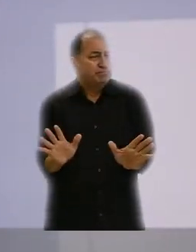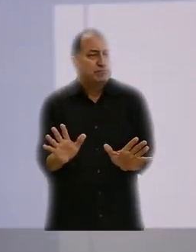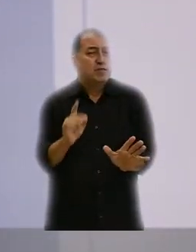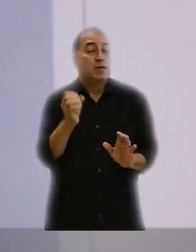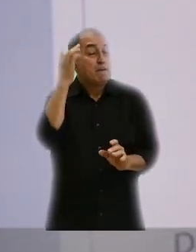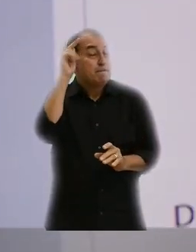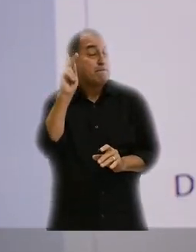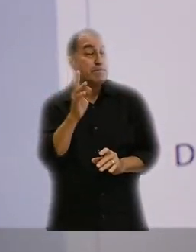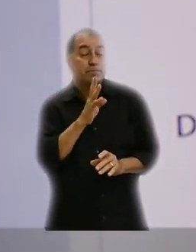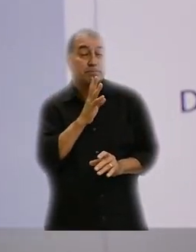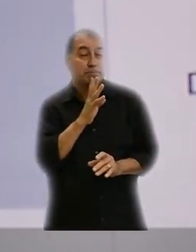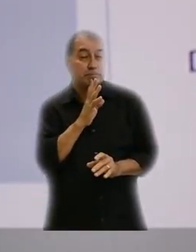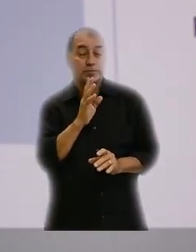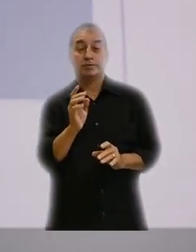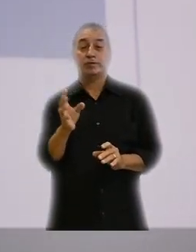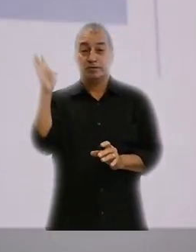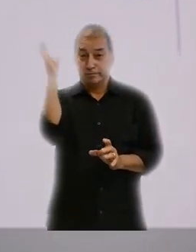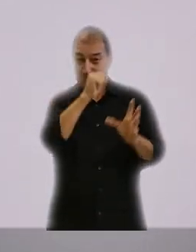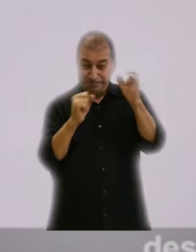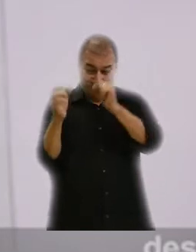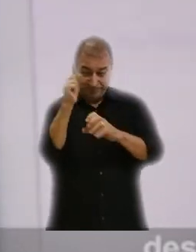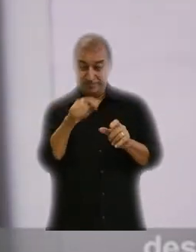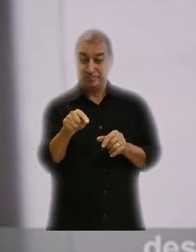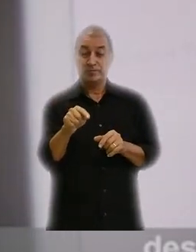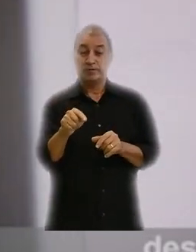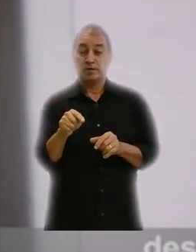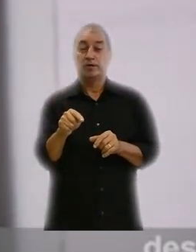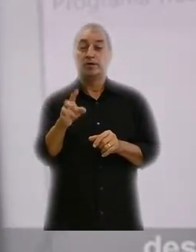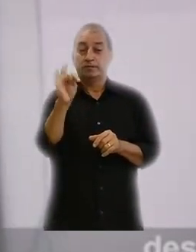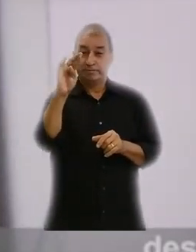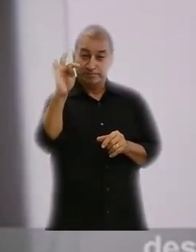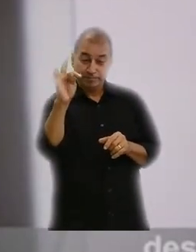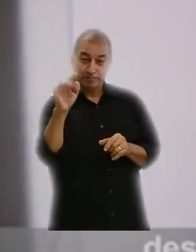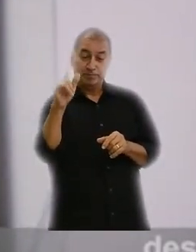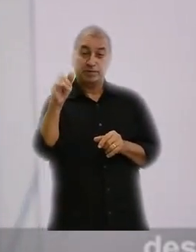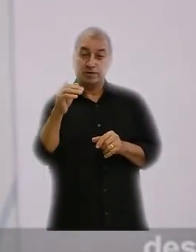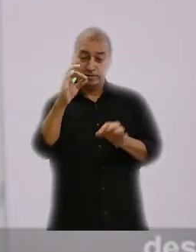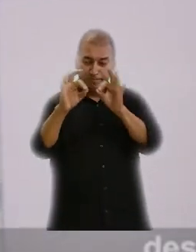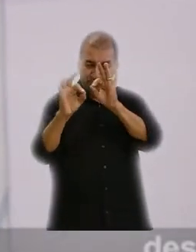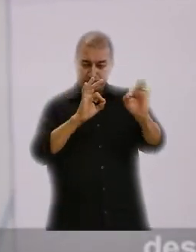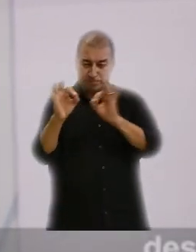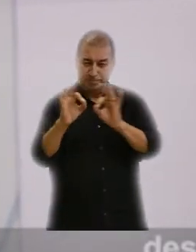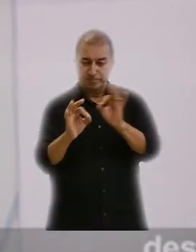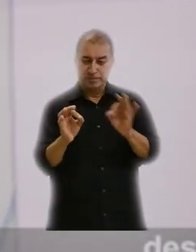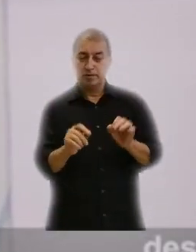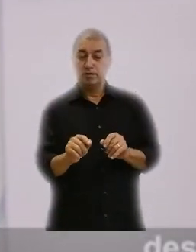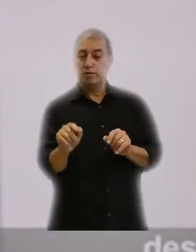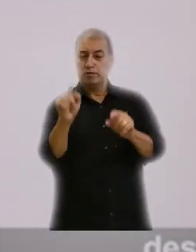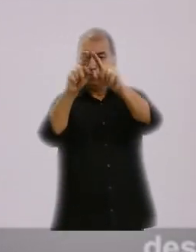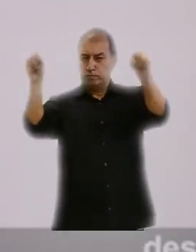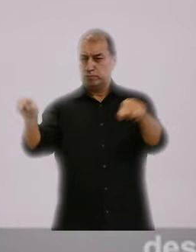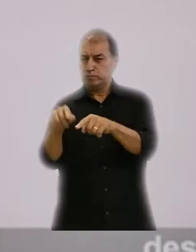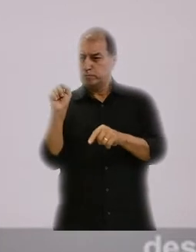Para conhecer os projetos socioambientais desenvolvidos pelo TRT da 24ª Região, basta